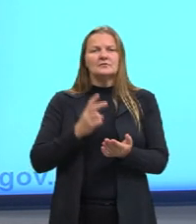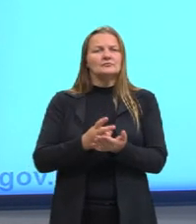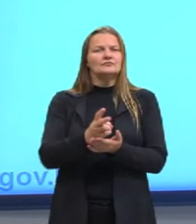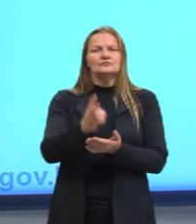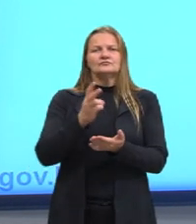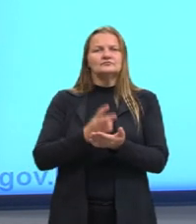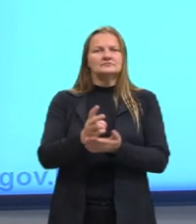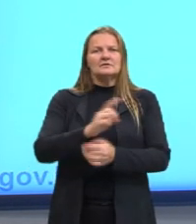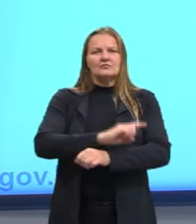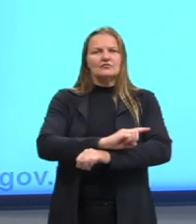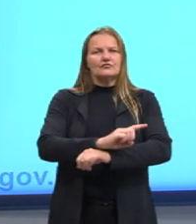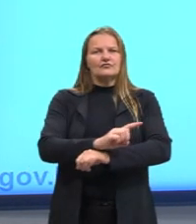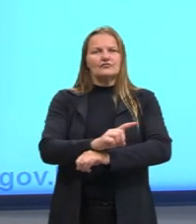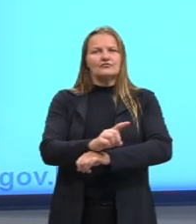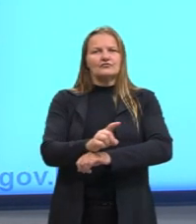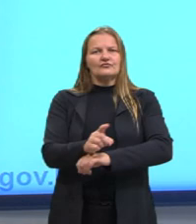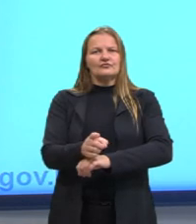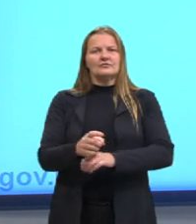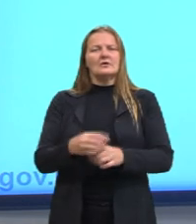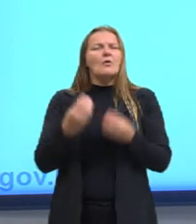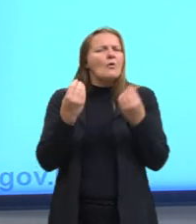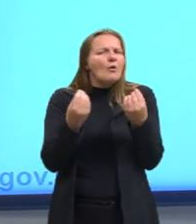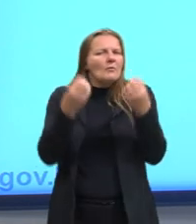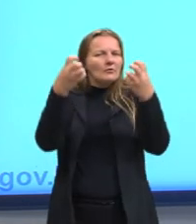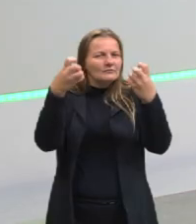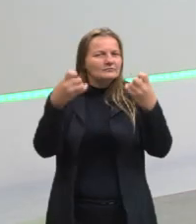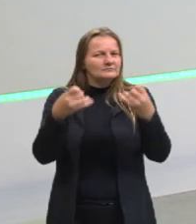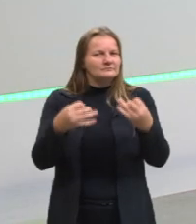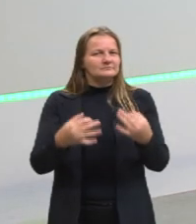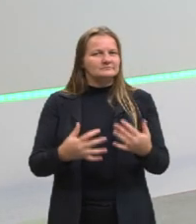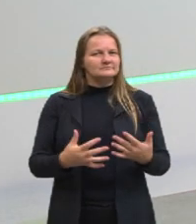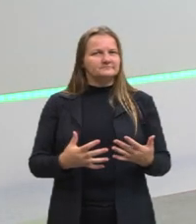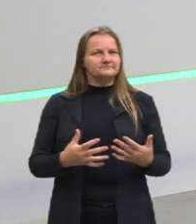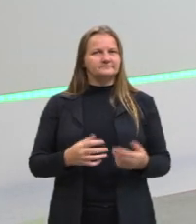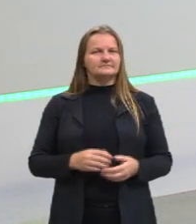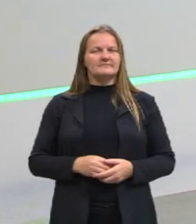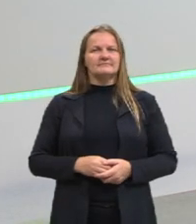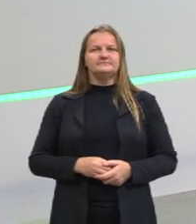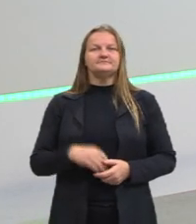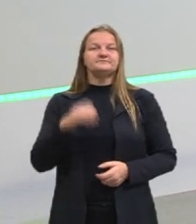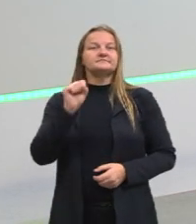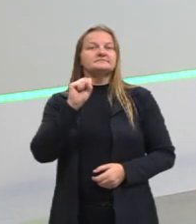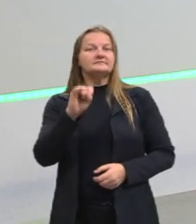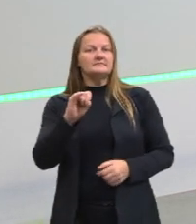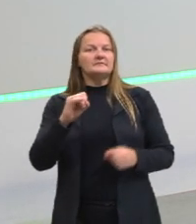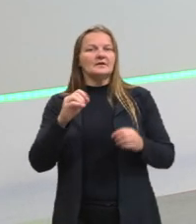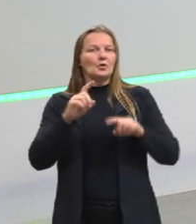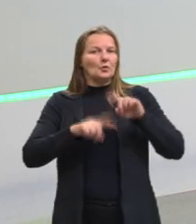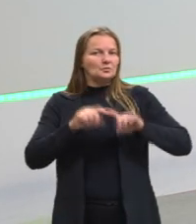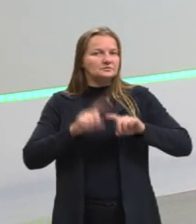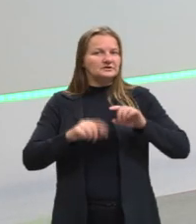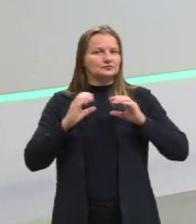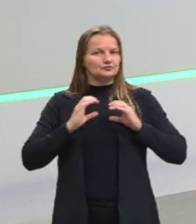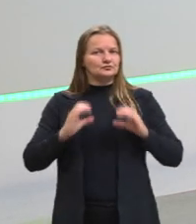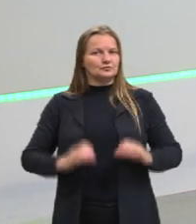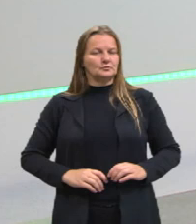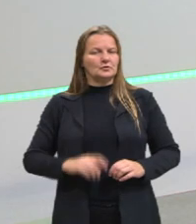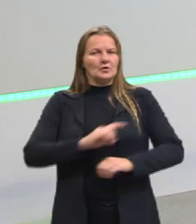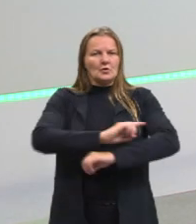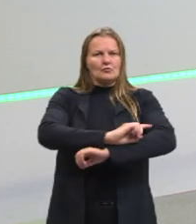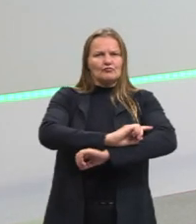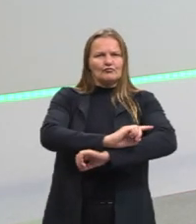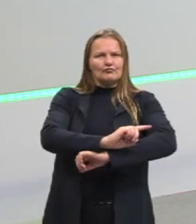permanecer em movimento. Como assim, né? O que acontece? Se a gente tem um corpo, um objeto que está em velocidade